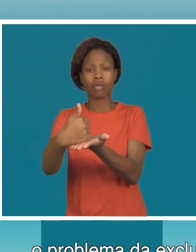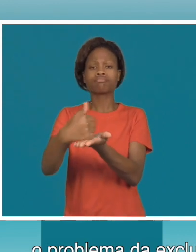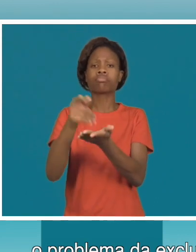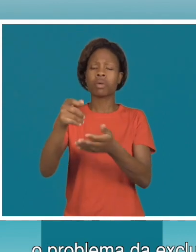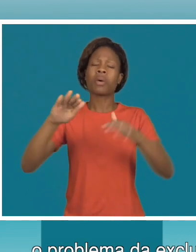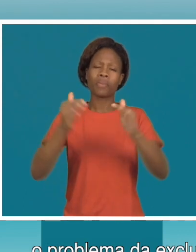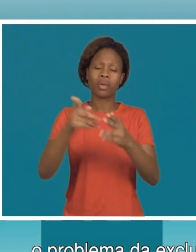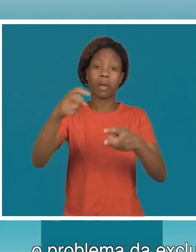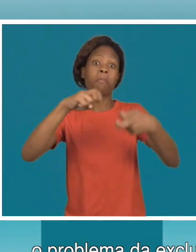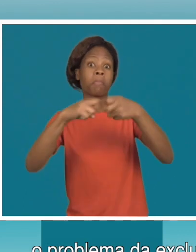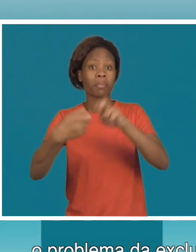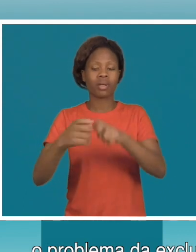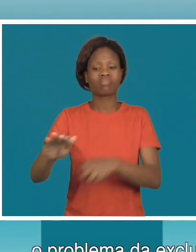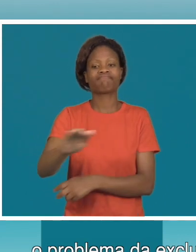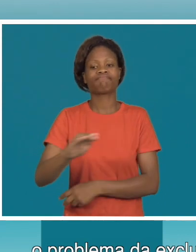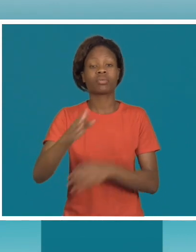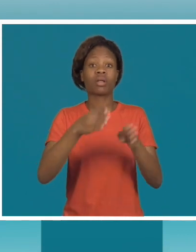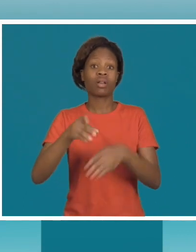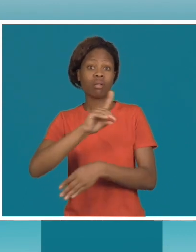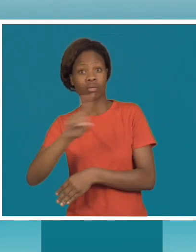social da pessoa com deficiência.